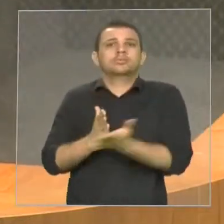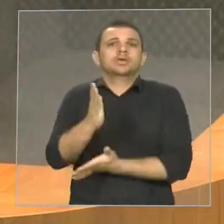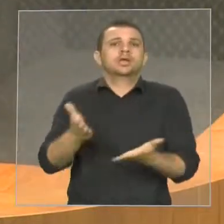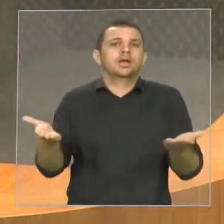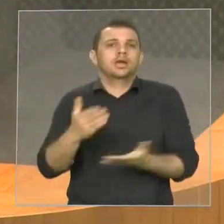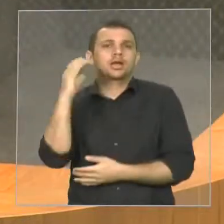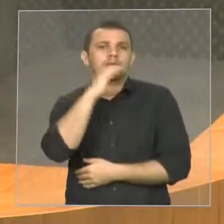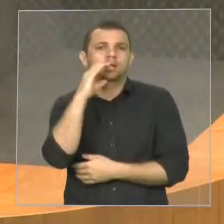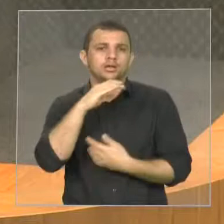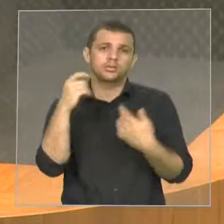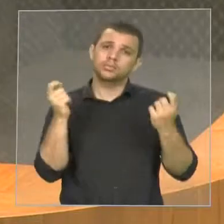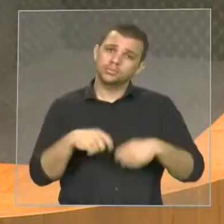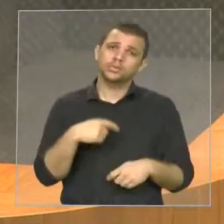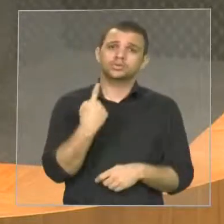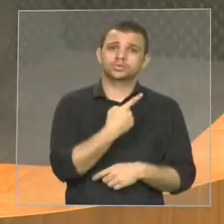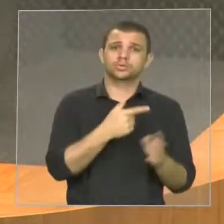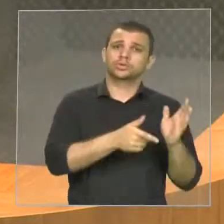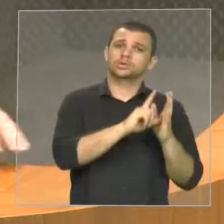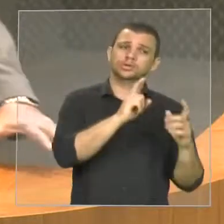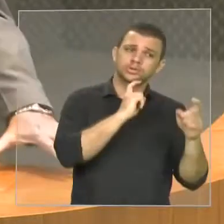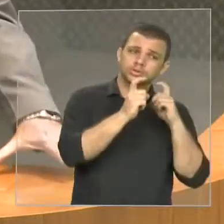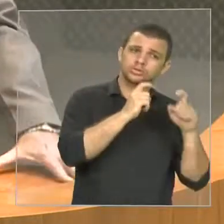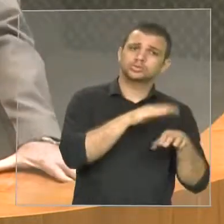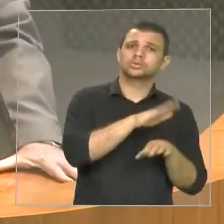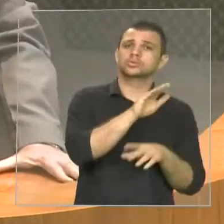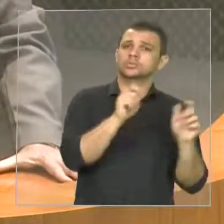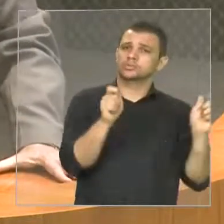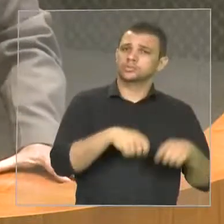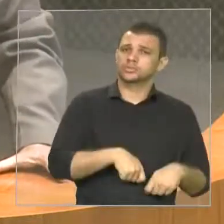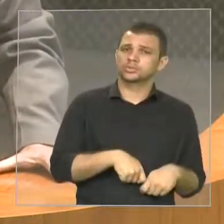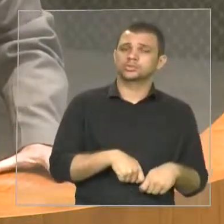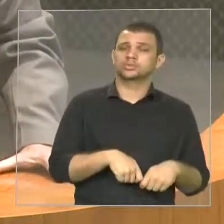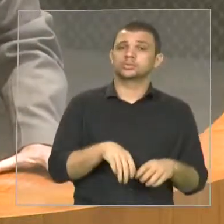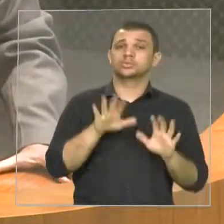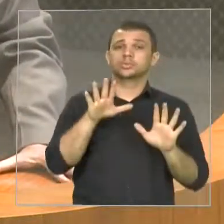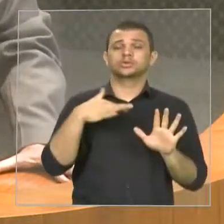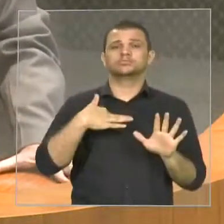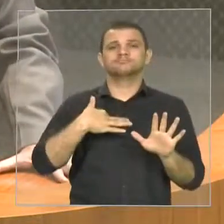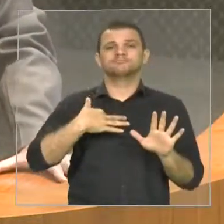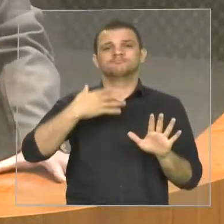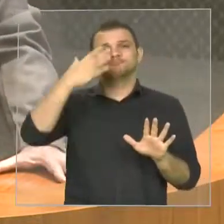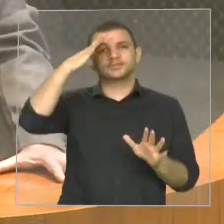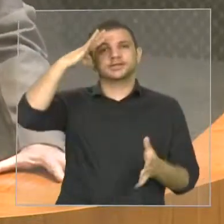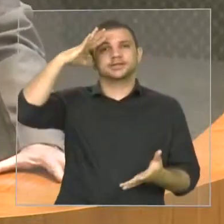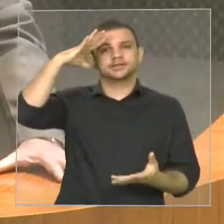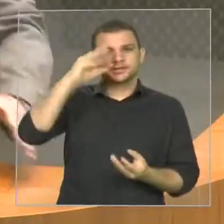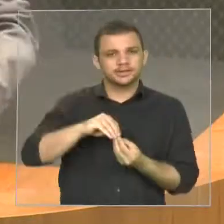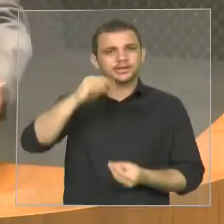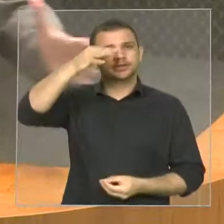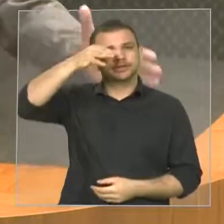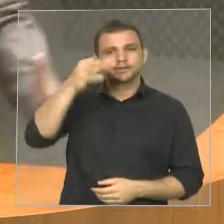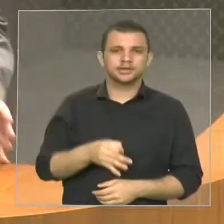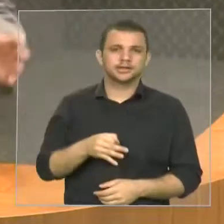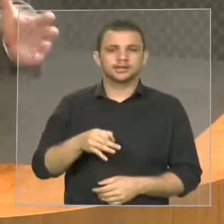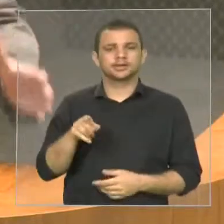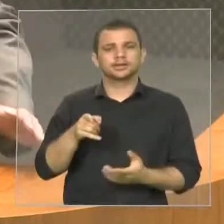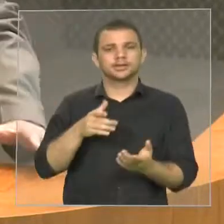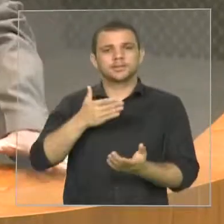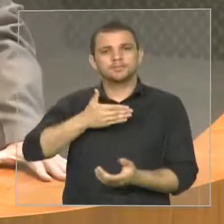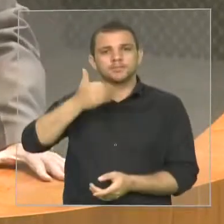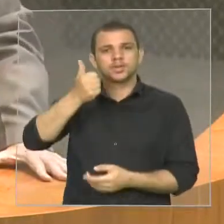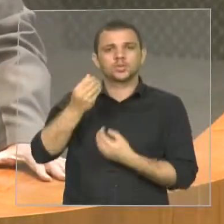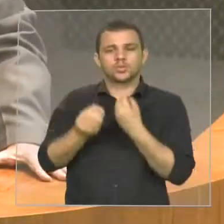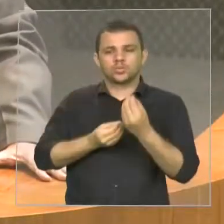senhor presidente, eu não estou convicto que o caminho mais correto para aprimorar a gestão da